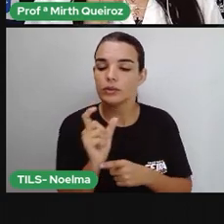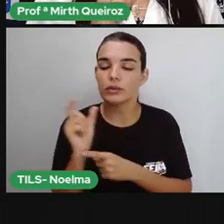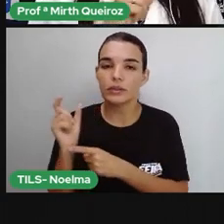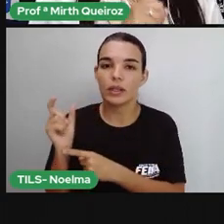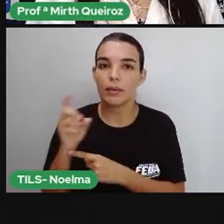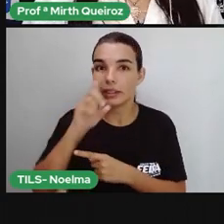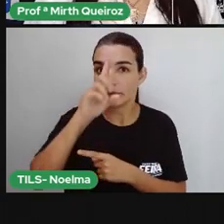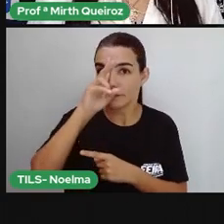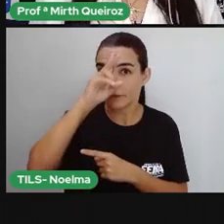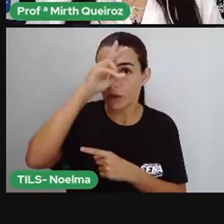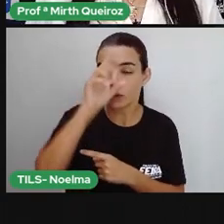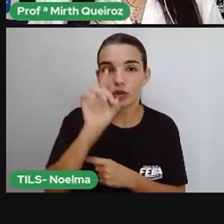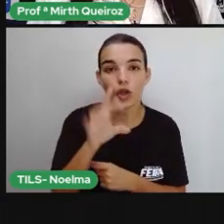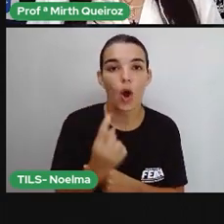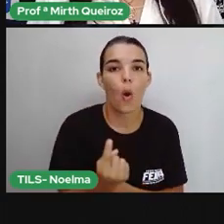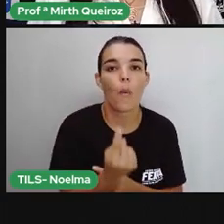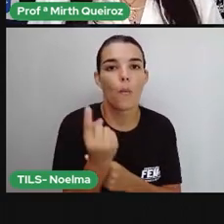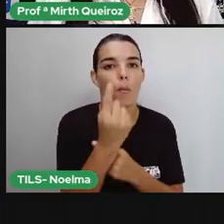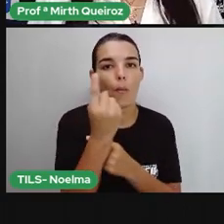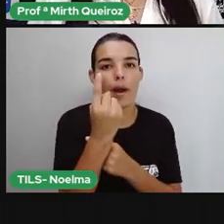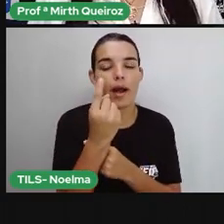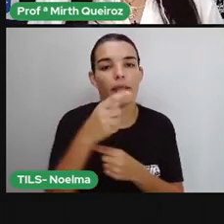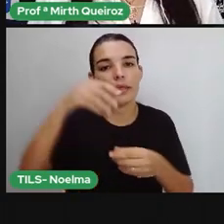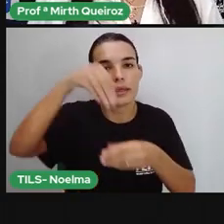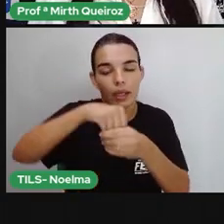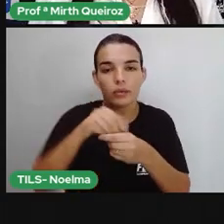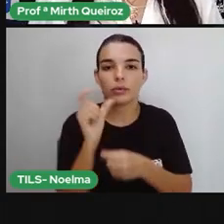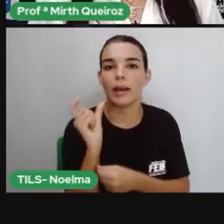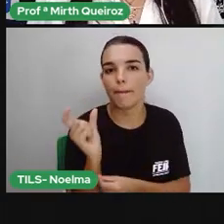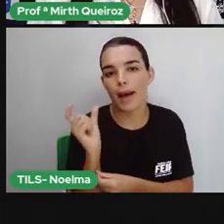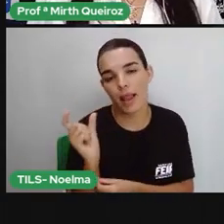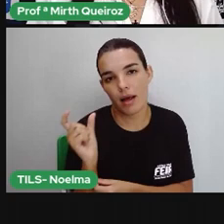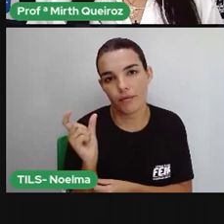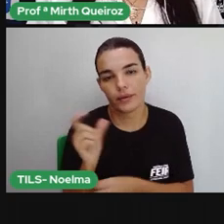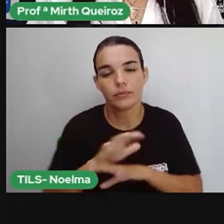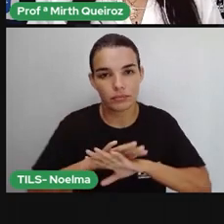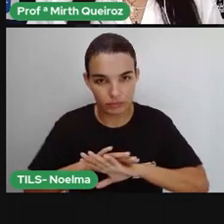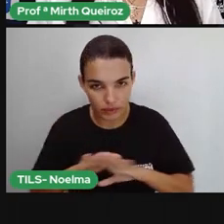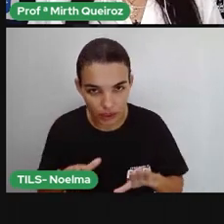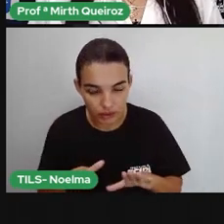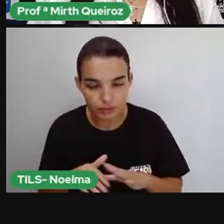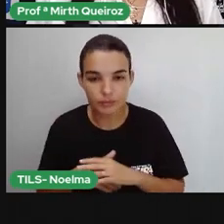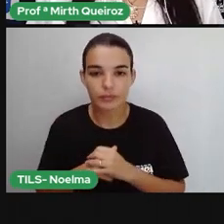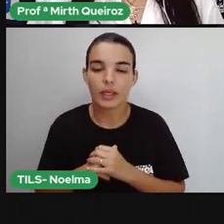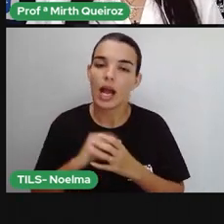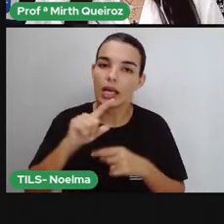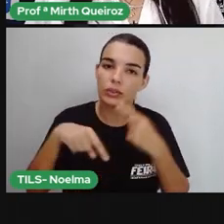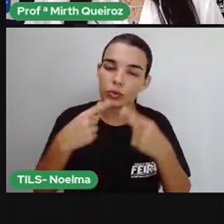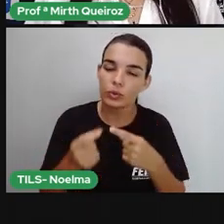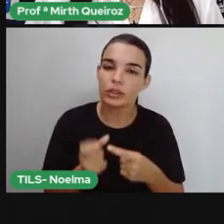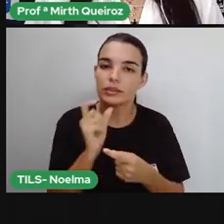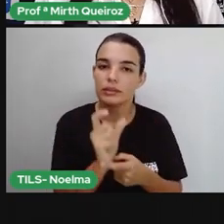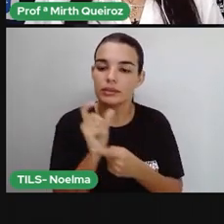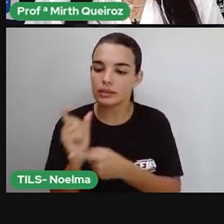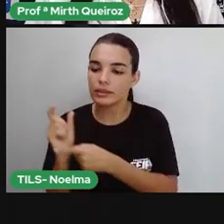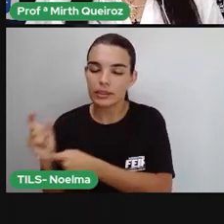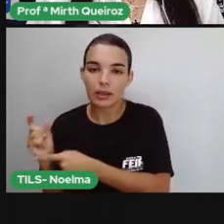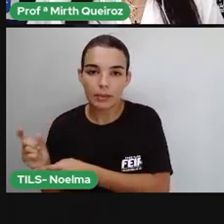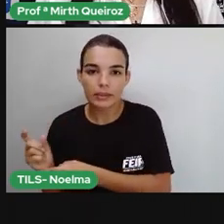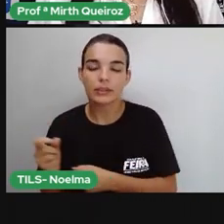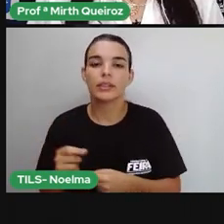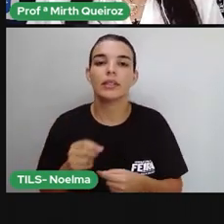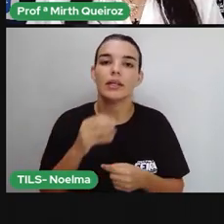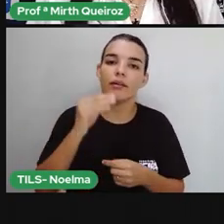ter uma sílaba na palavra que seja tônica, que seja mais forte. As outras sílabas serão as